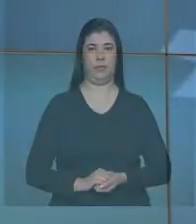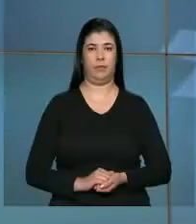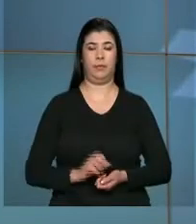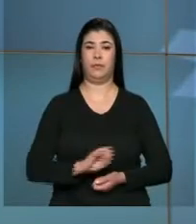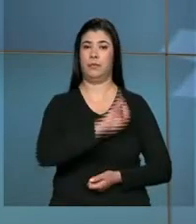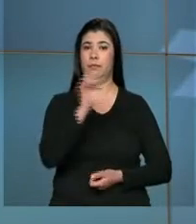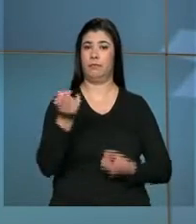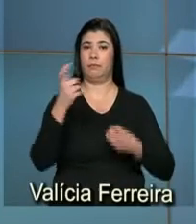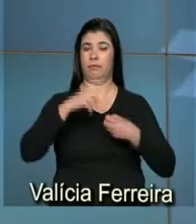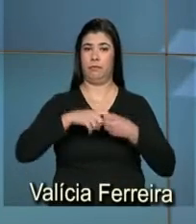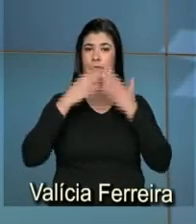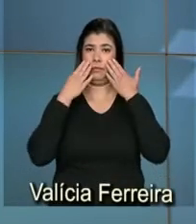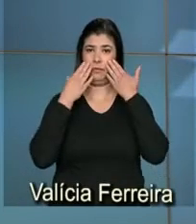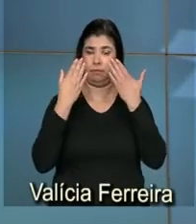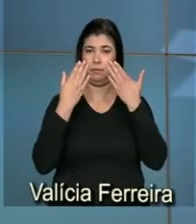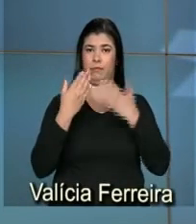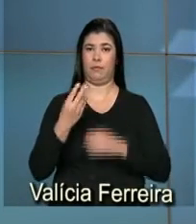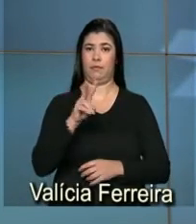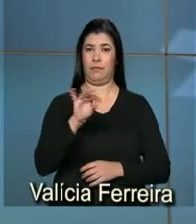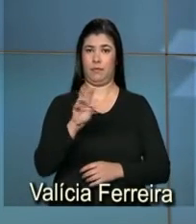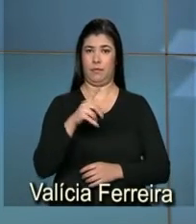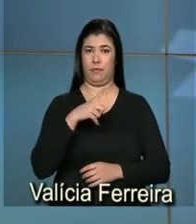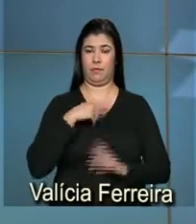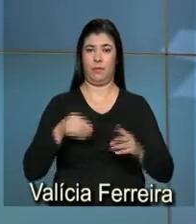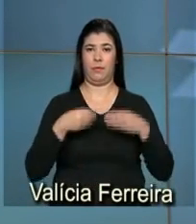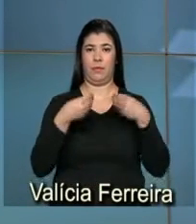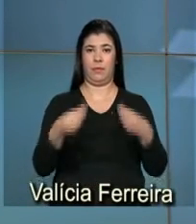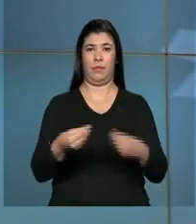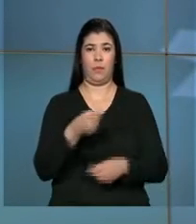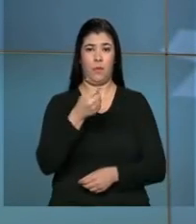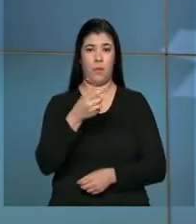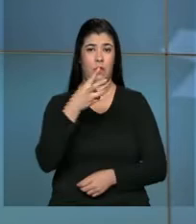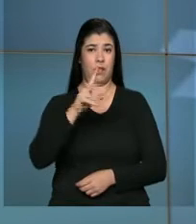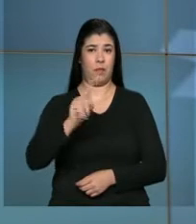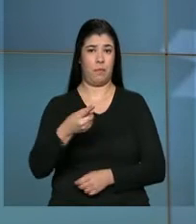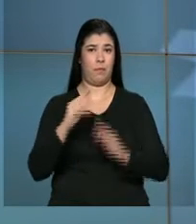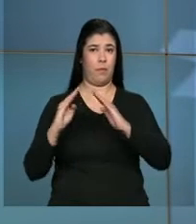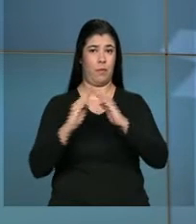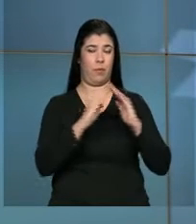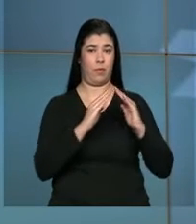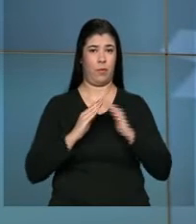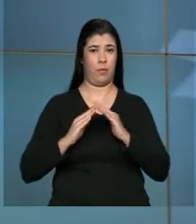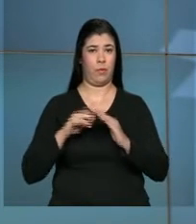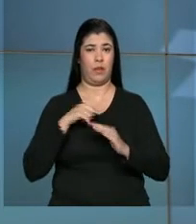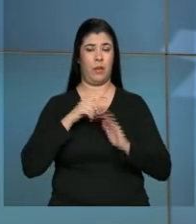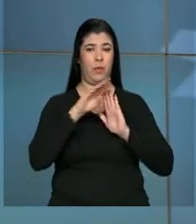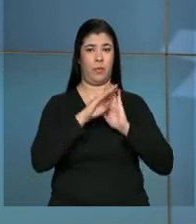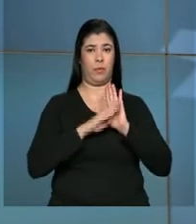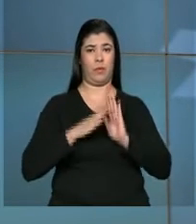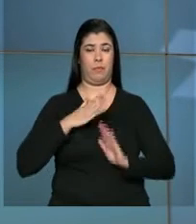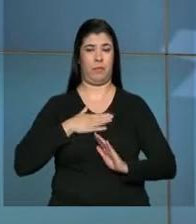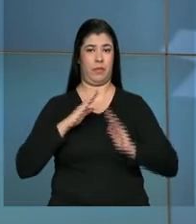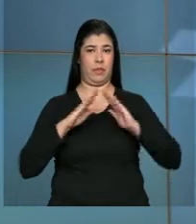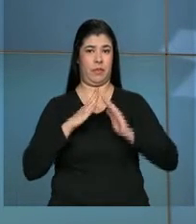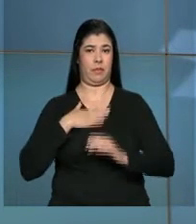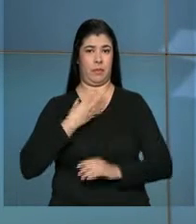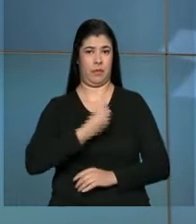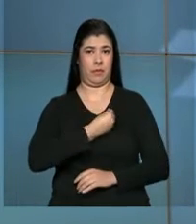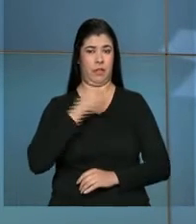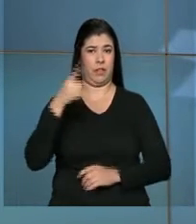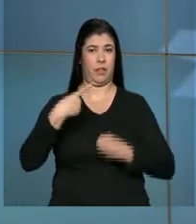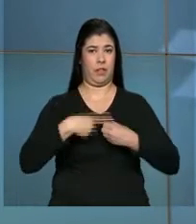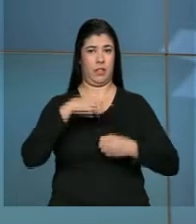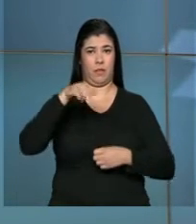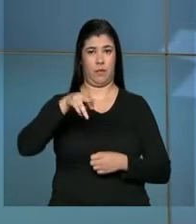Olá, voltamos a falar ao vivo sobre a entrega de quase 3 mil unidades habitacionais pelo programa Minha Casa Minha Vida